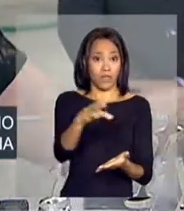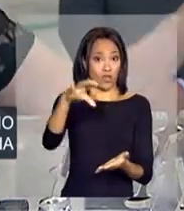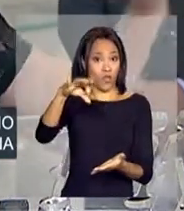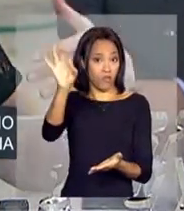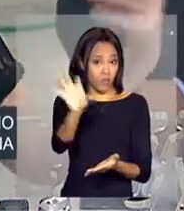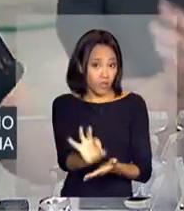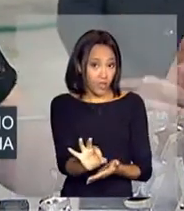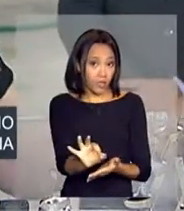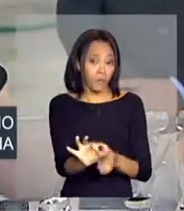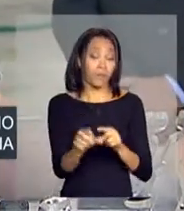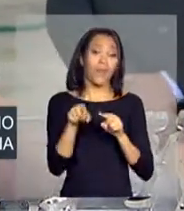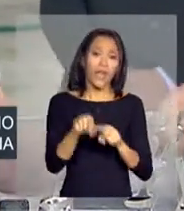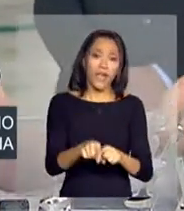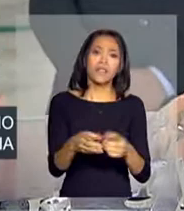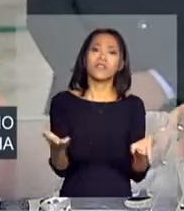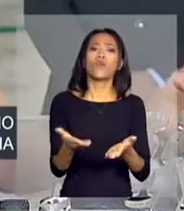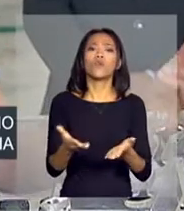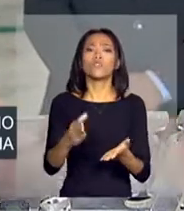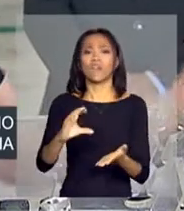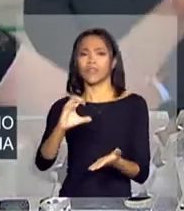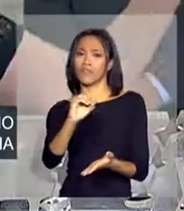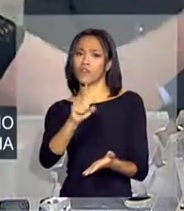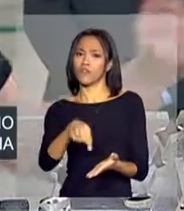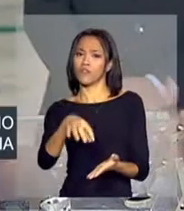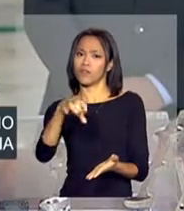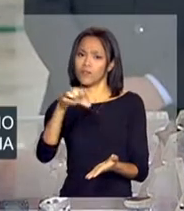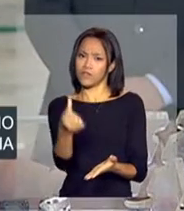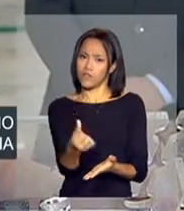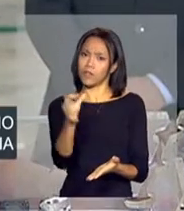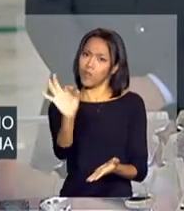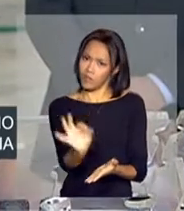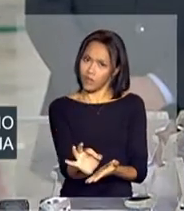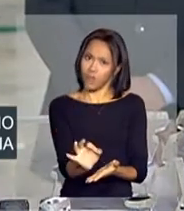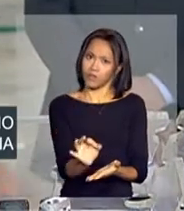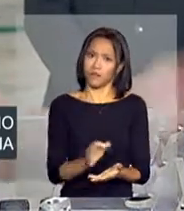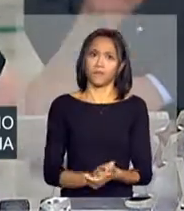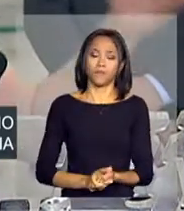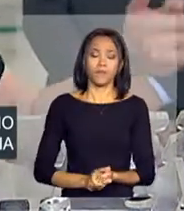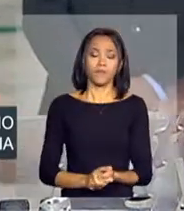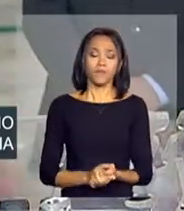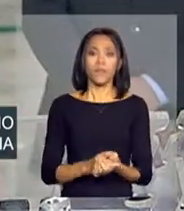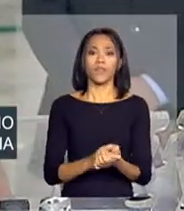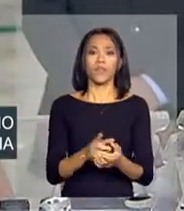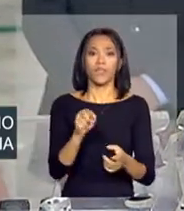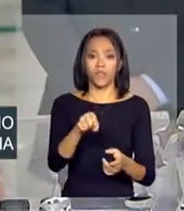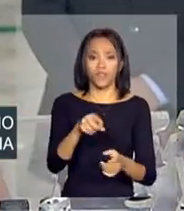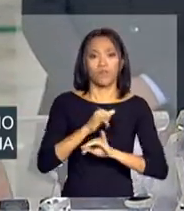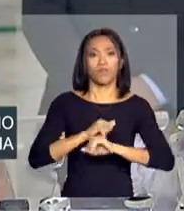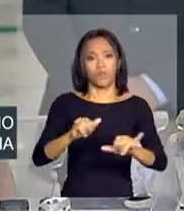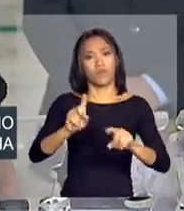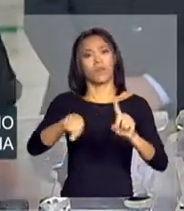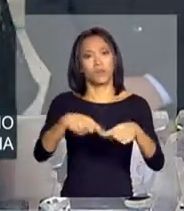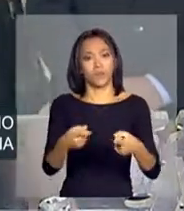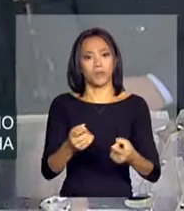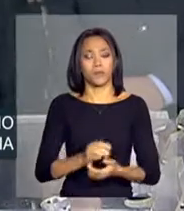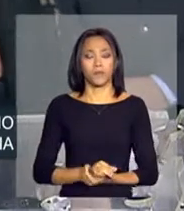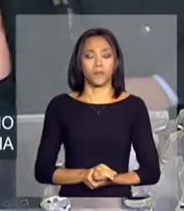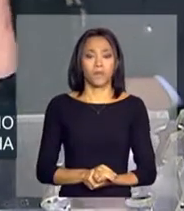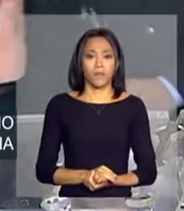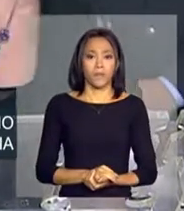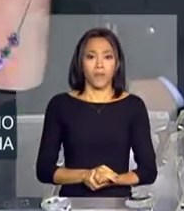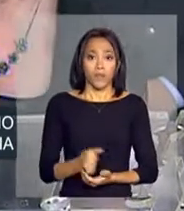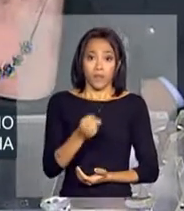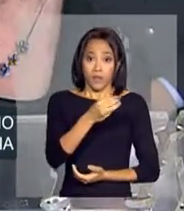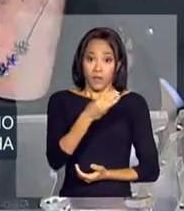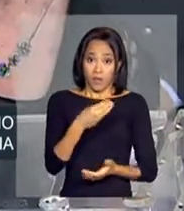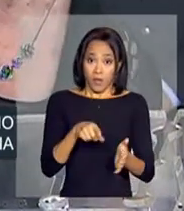trabalho, ela estaria hoje em 0,6% dos 194 milhões de brasileiros. Aí o pessoal pode fazer a conta. Ministra.